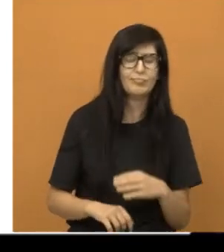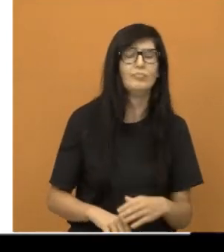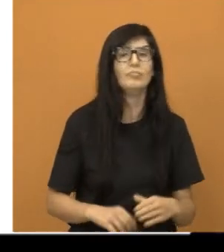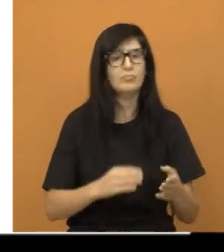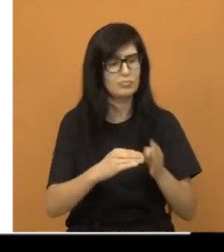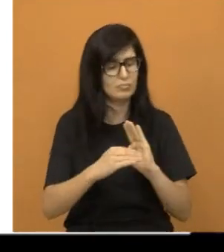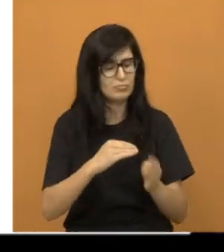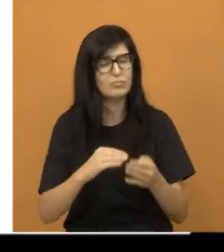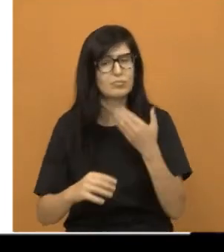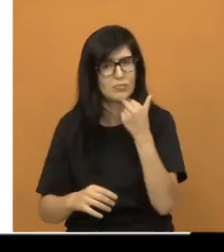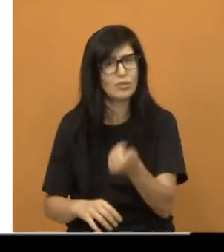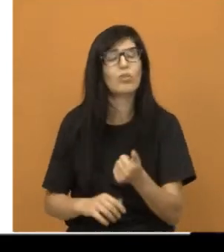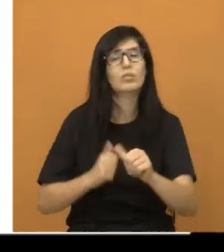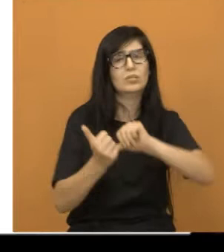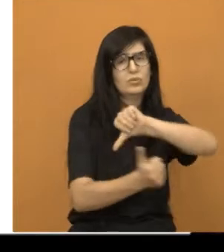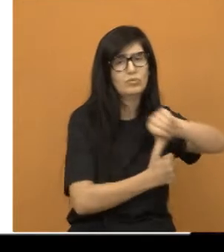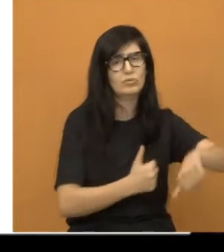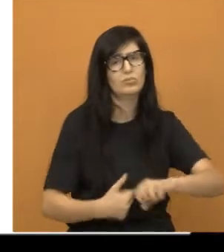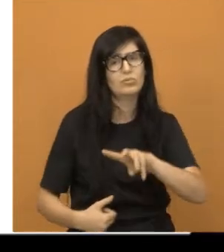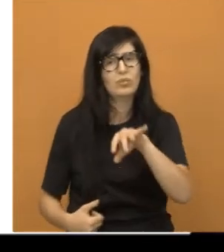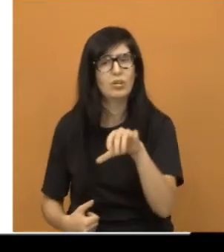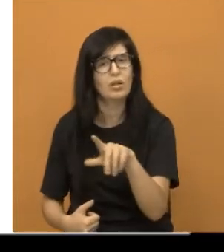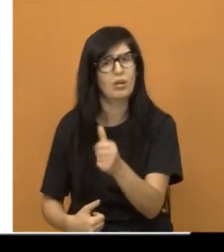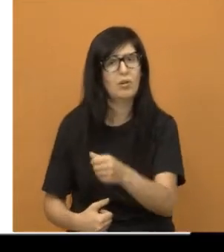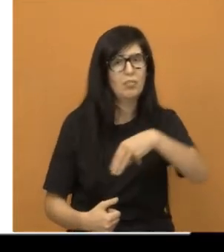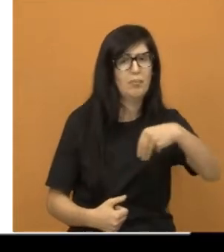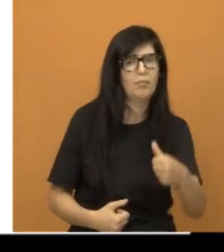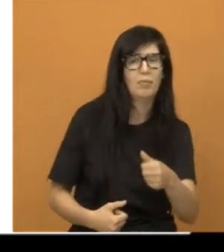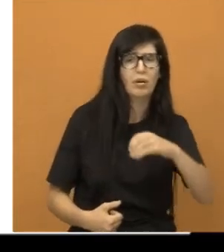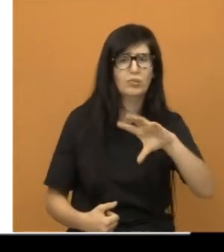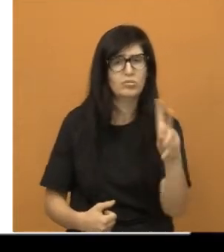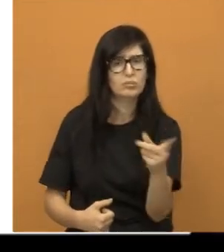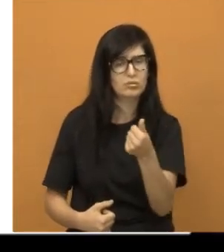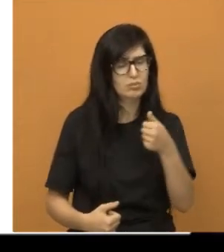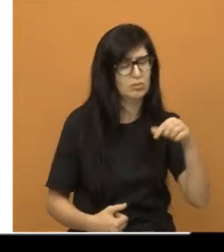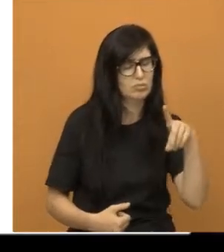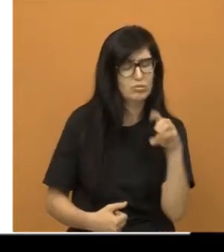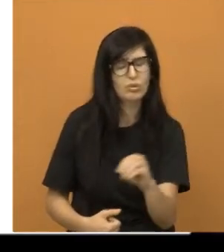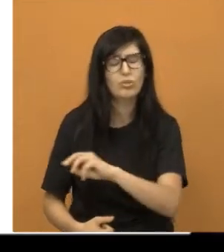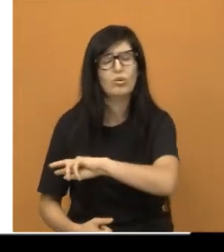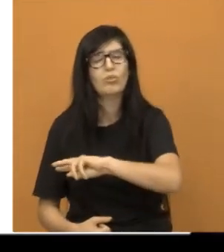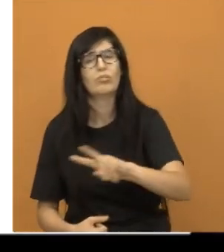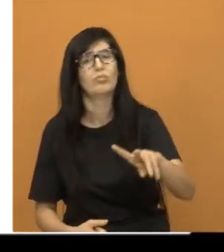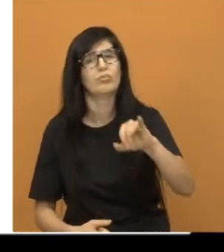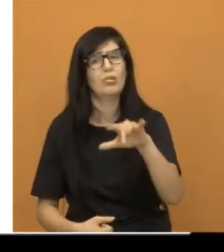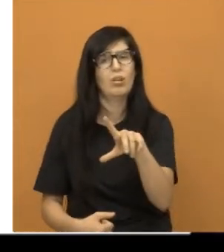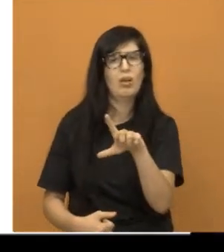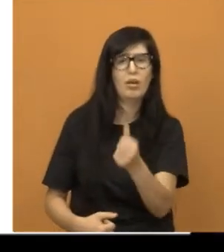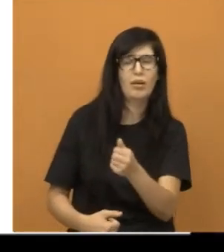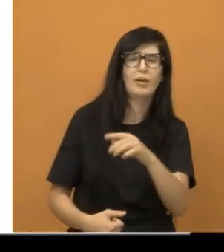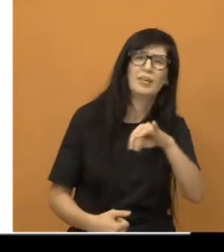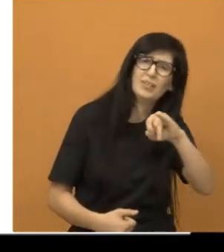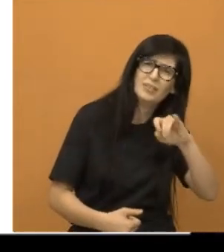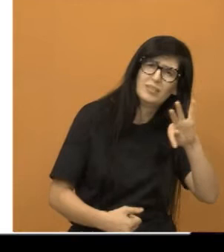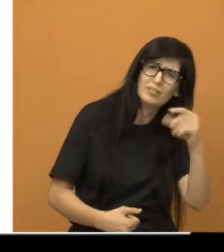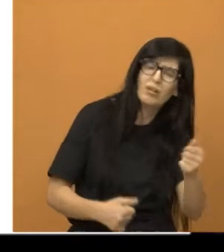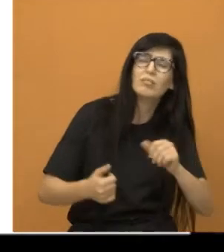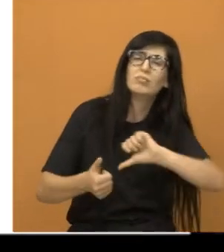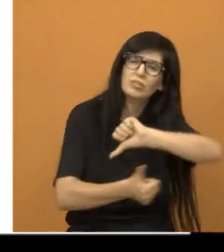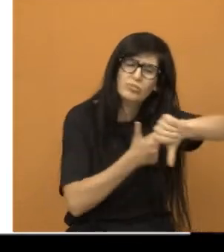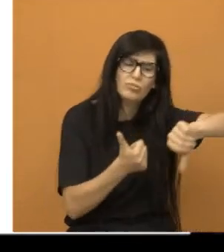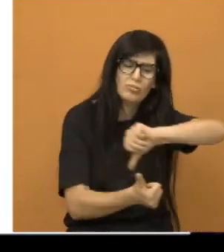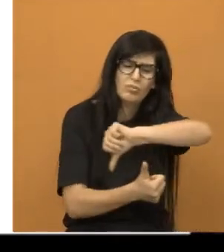depois, o Vila Machado, Jardim Emília, Vila Ita, Terra da Conceição, e assim por diante.